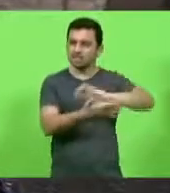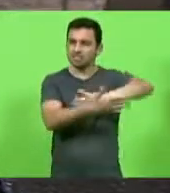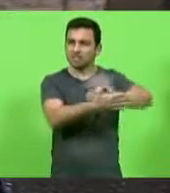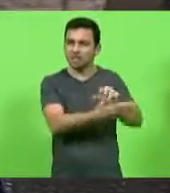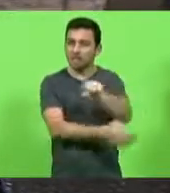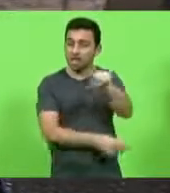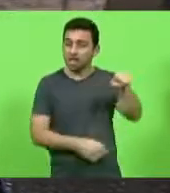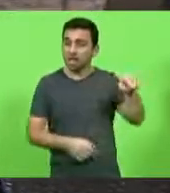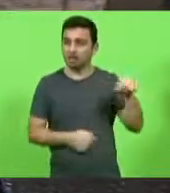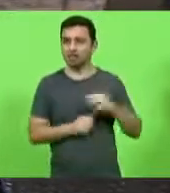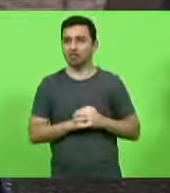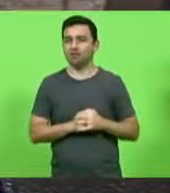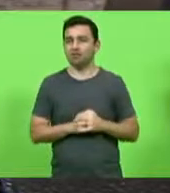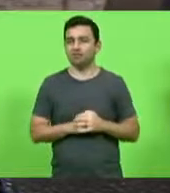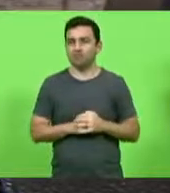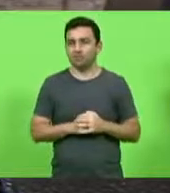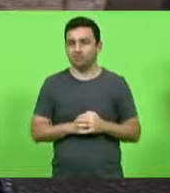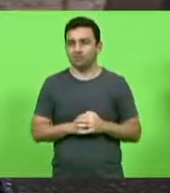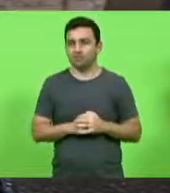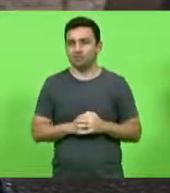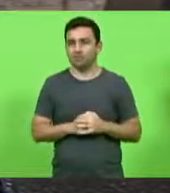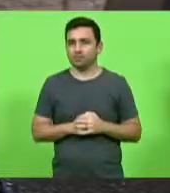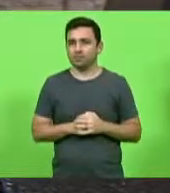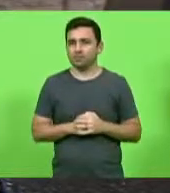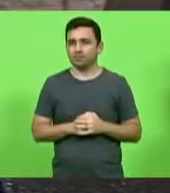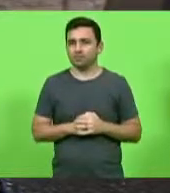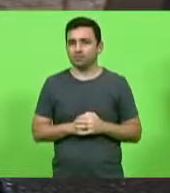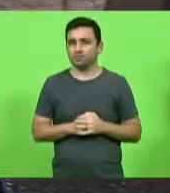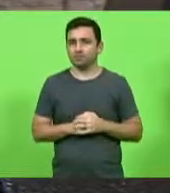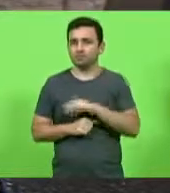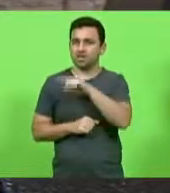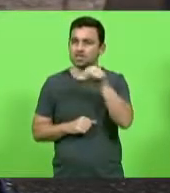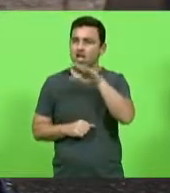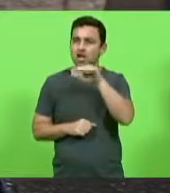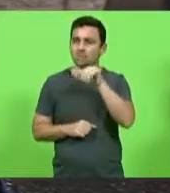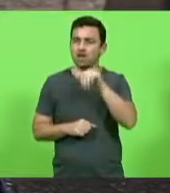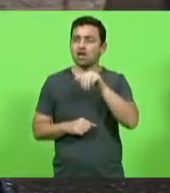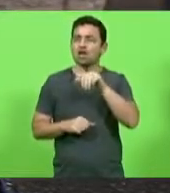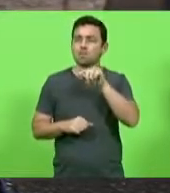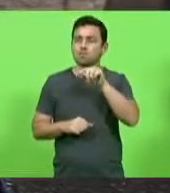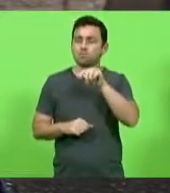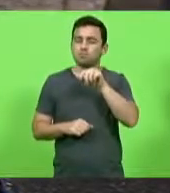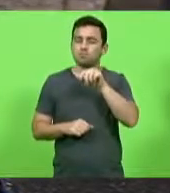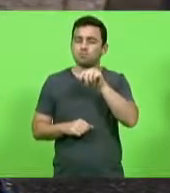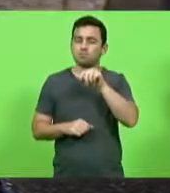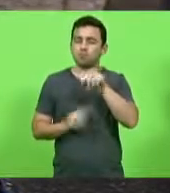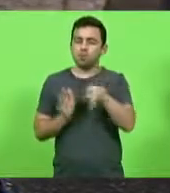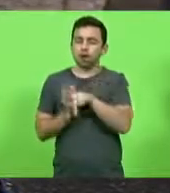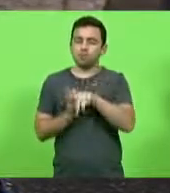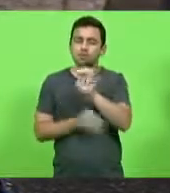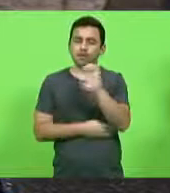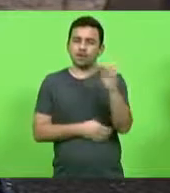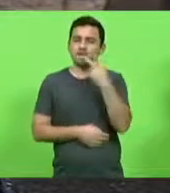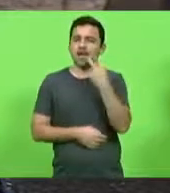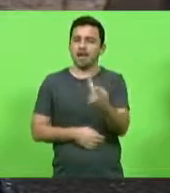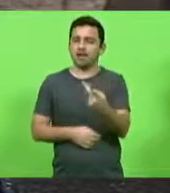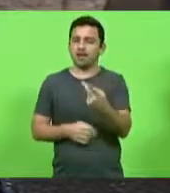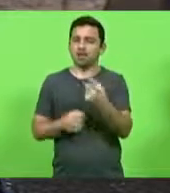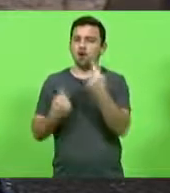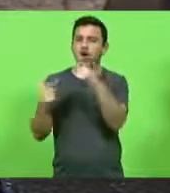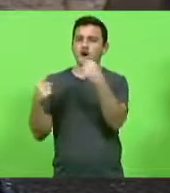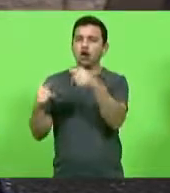Chame-os daquilo que você é. É isso que a esquerda faz. E aí,